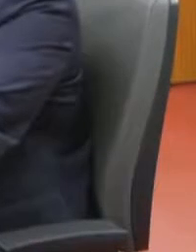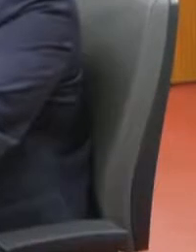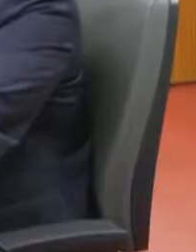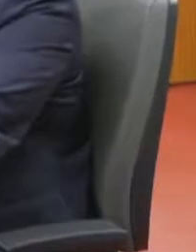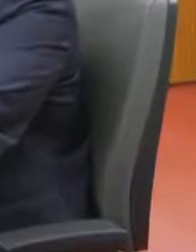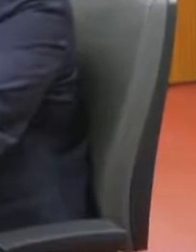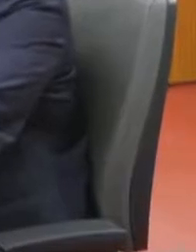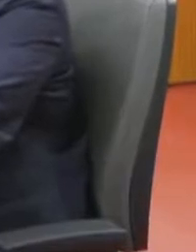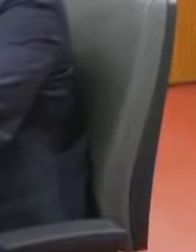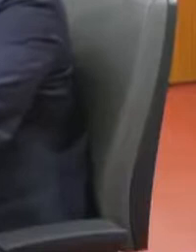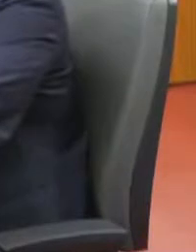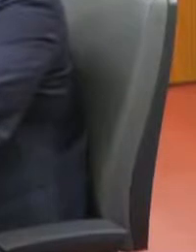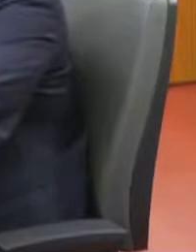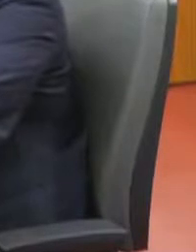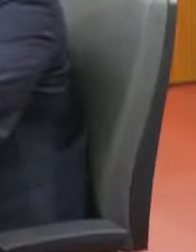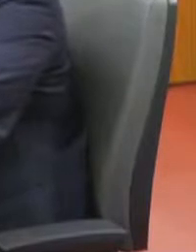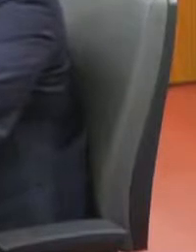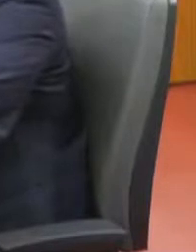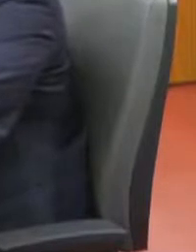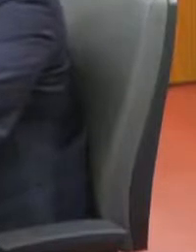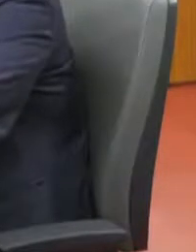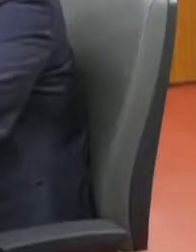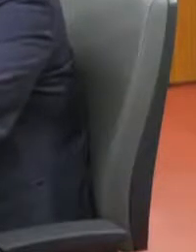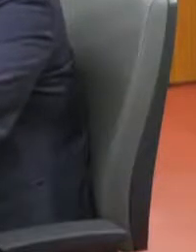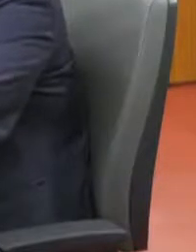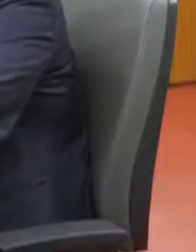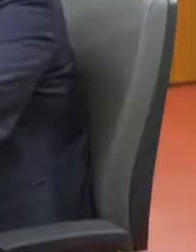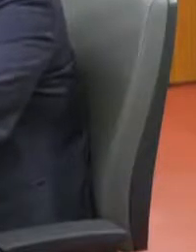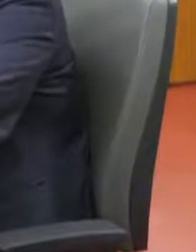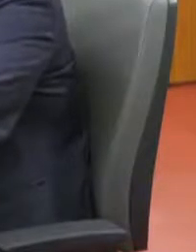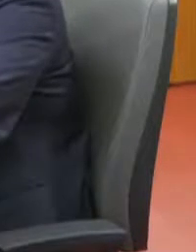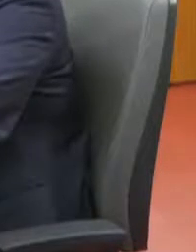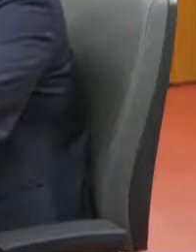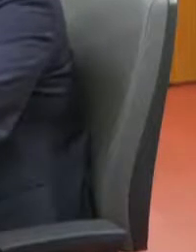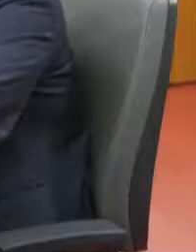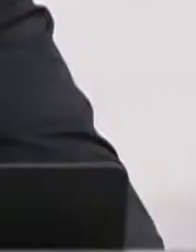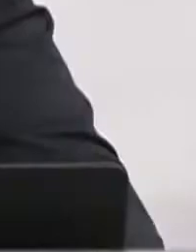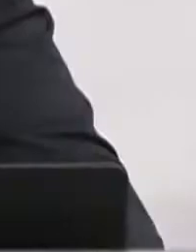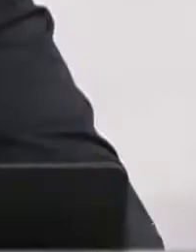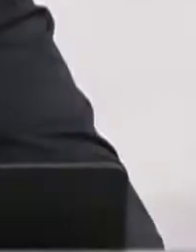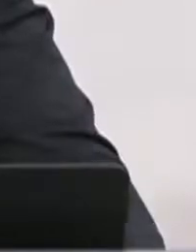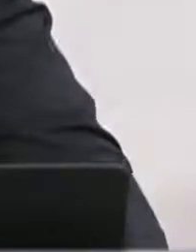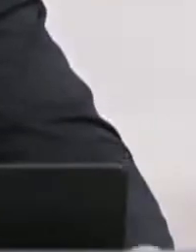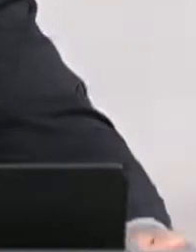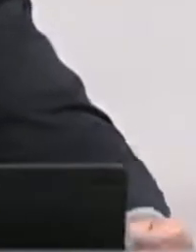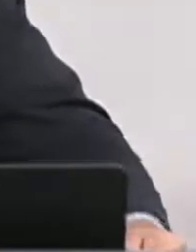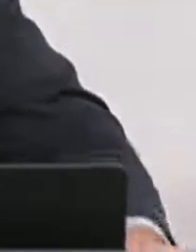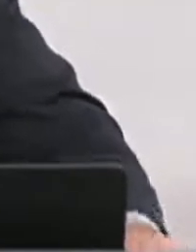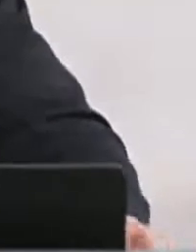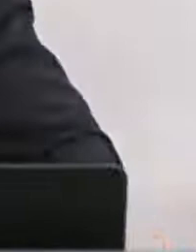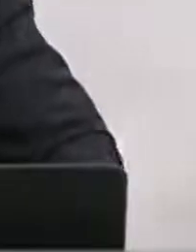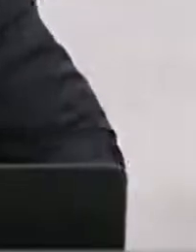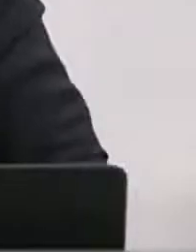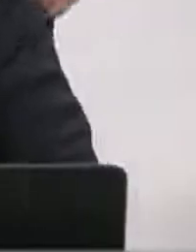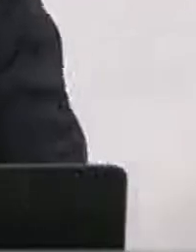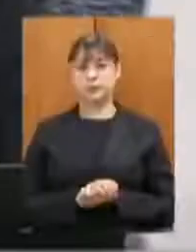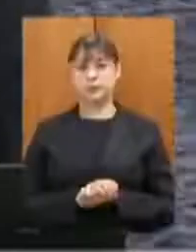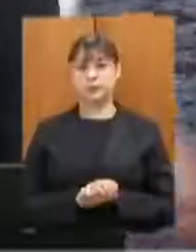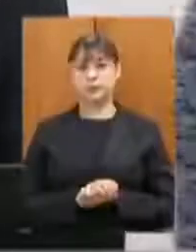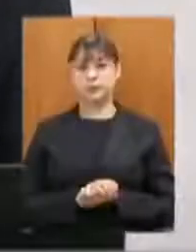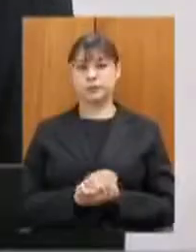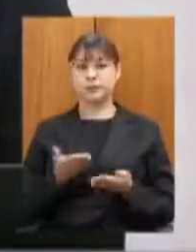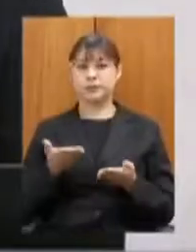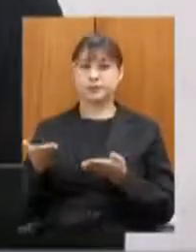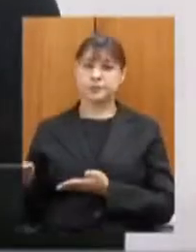requerimentos contendo recomendações referentes ao tema abordado que serão deliberadas ao final desta reunião. Tem a